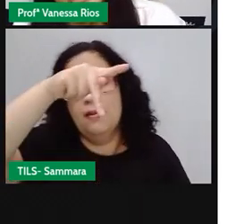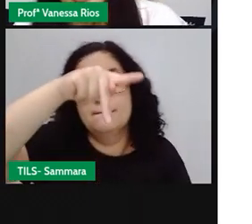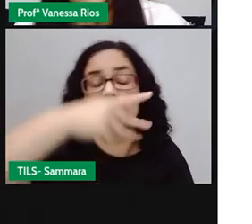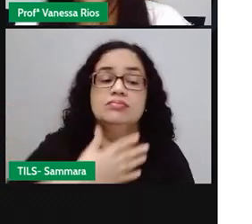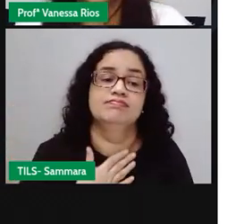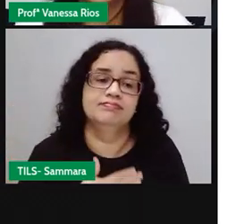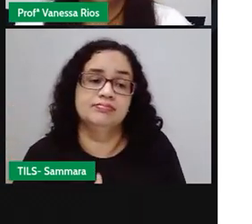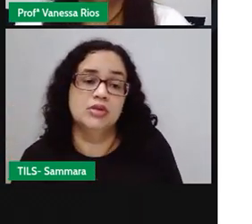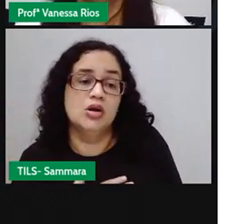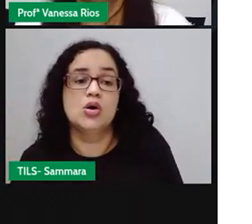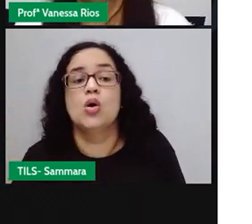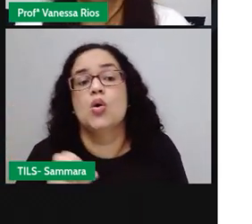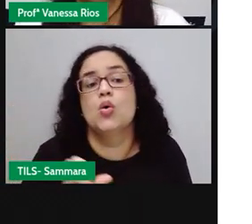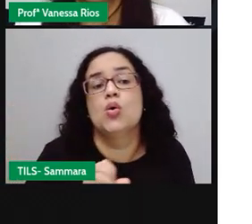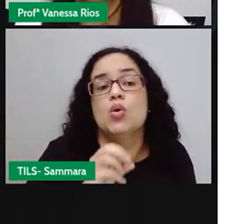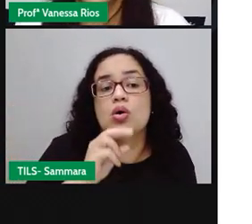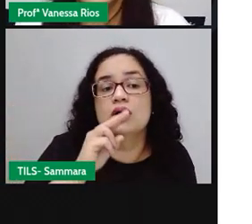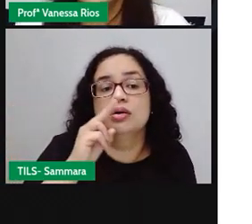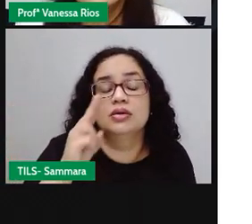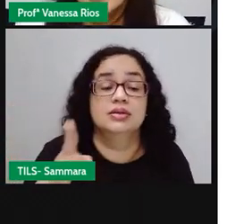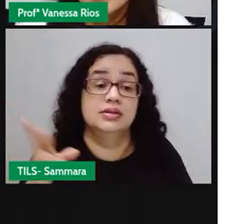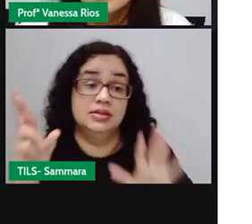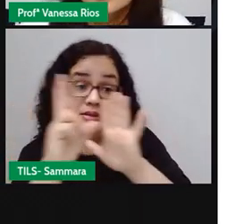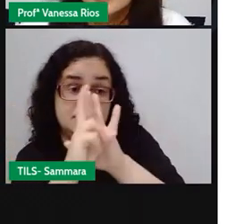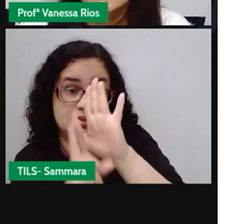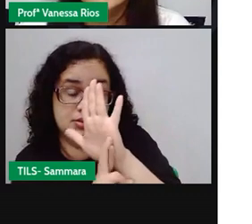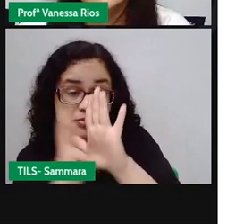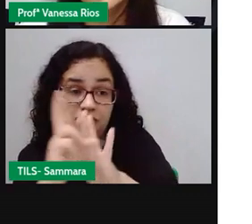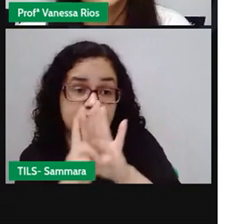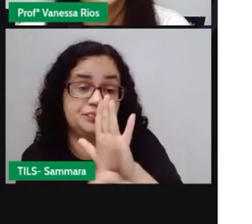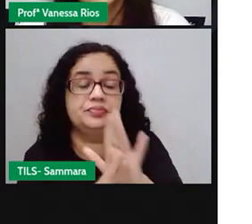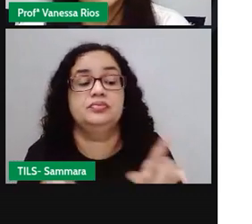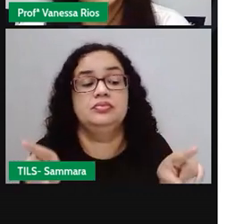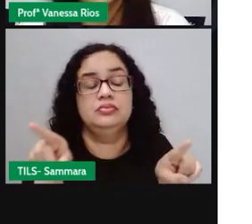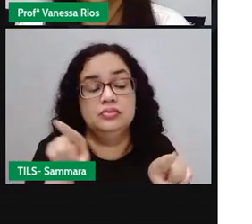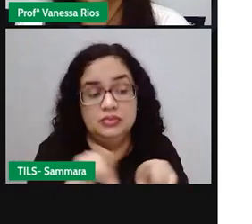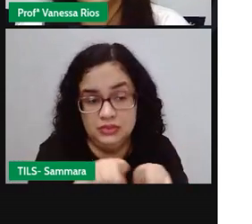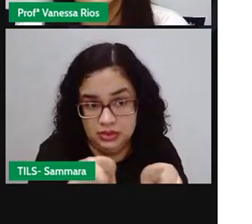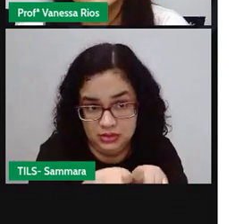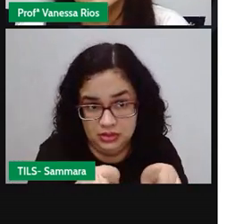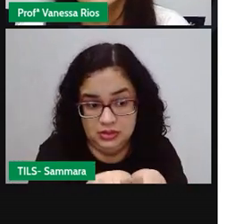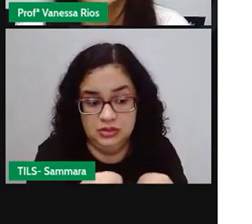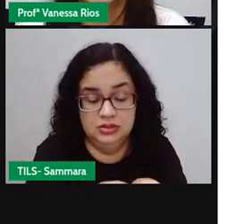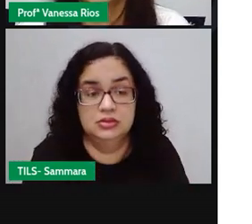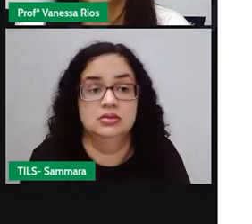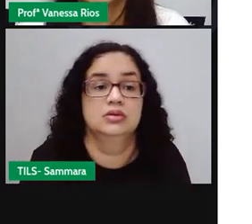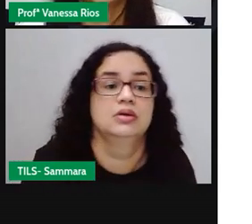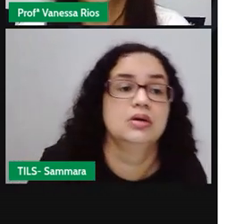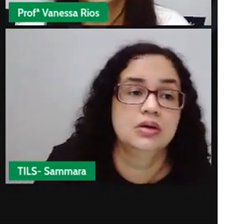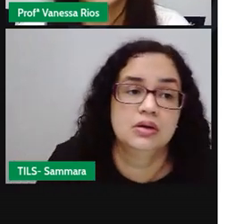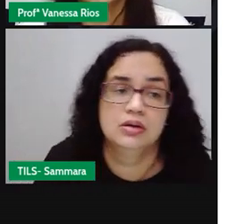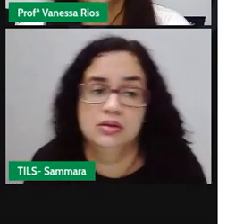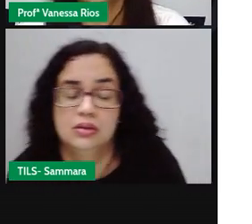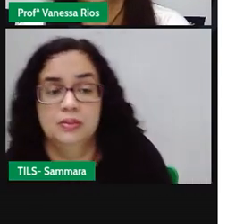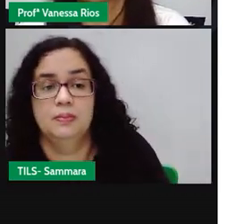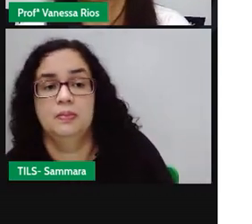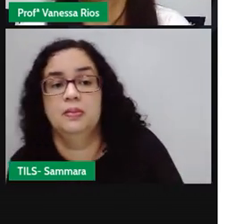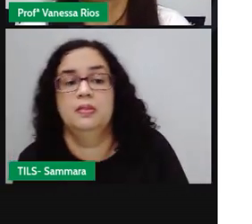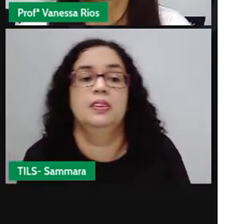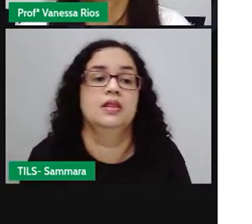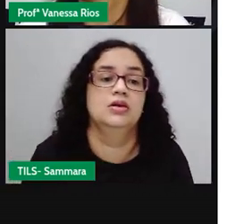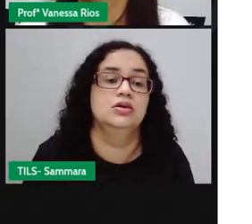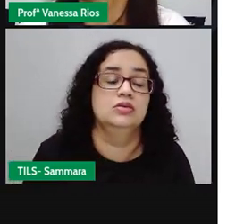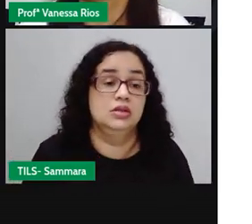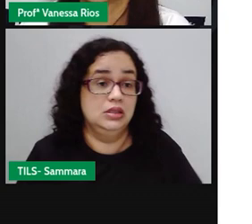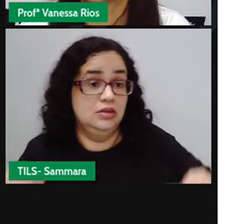descansar. Ou não. Então, essas regras aí também vão sendo estabelecidas. E vão sendo estabelecidas. E